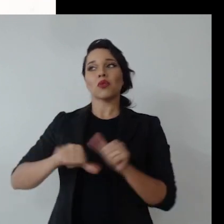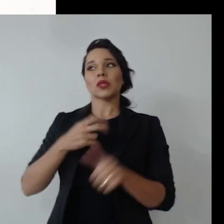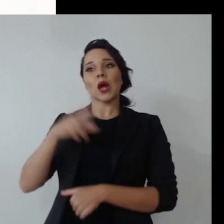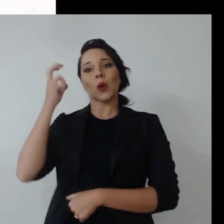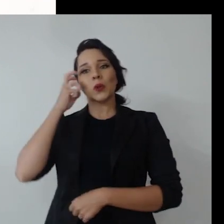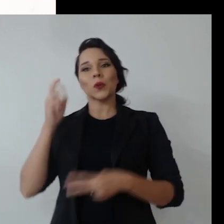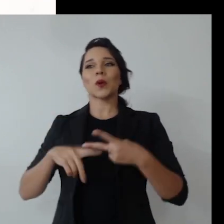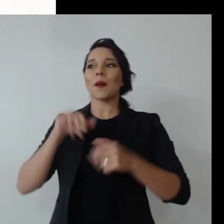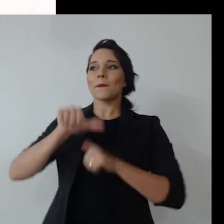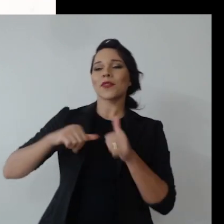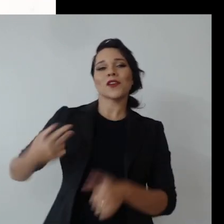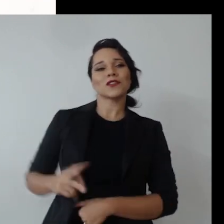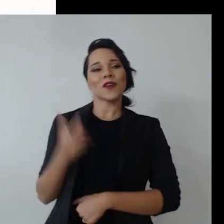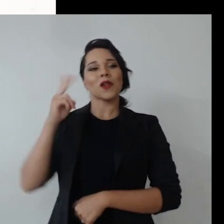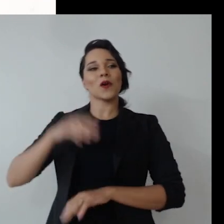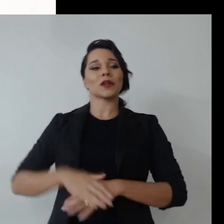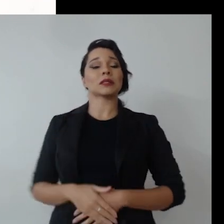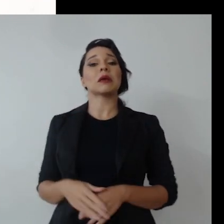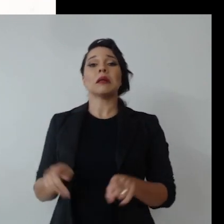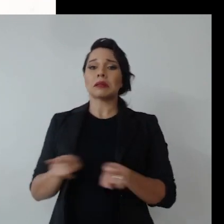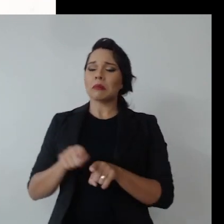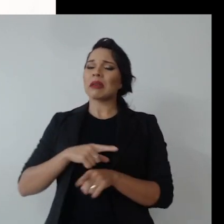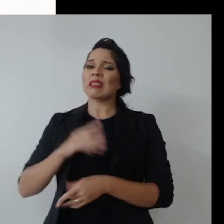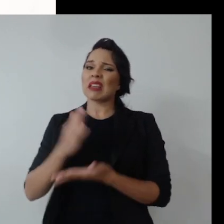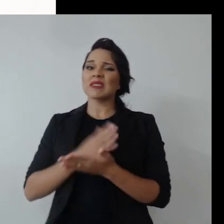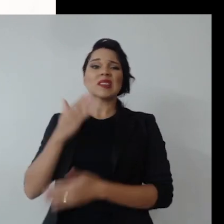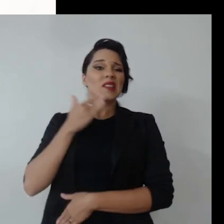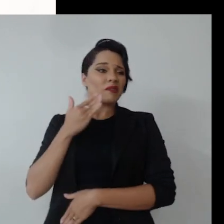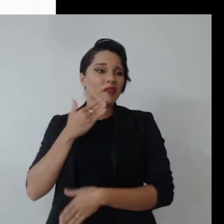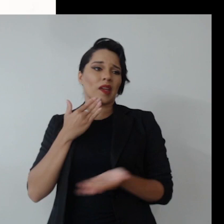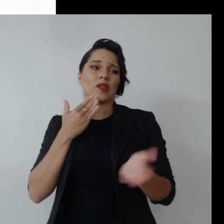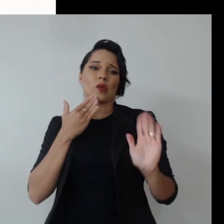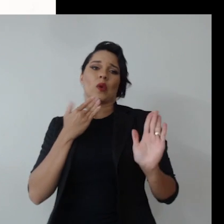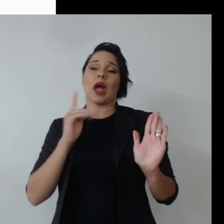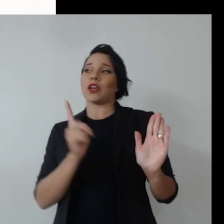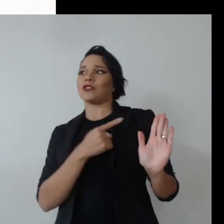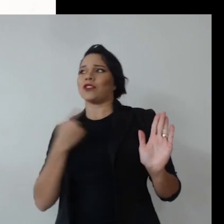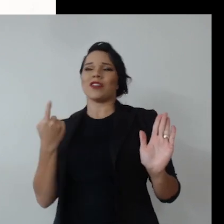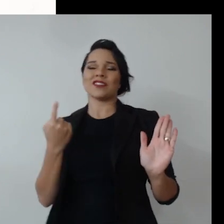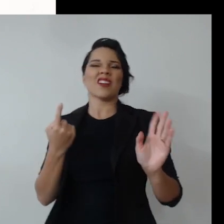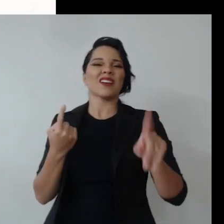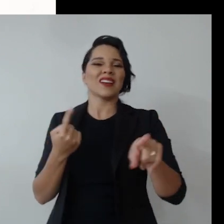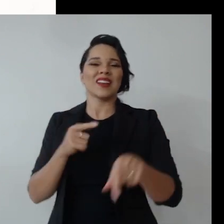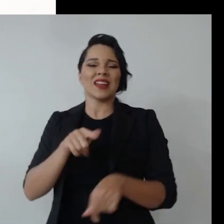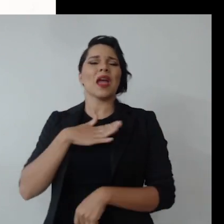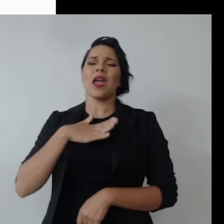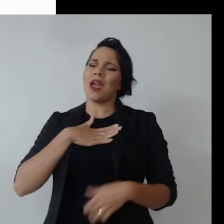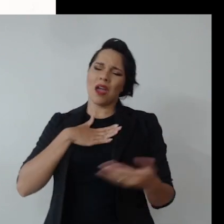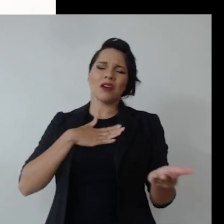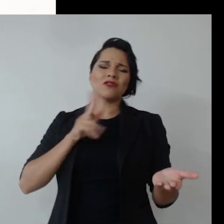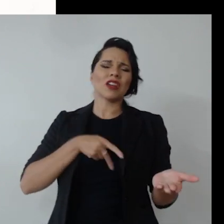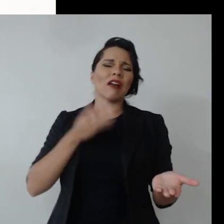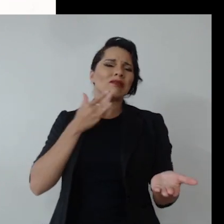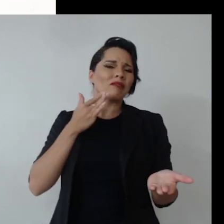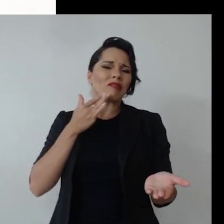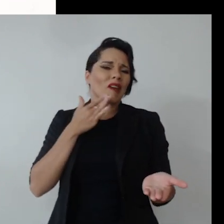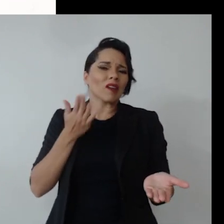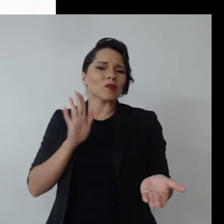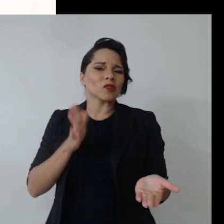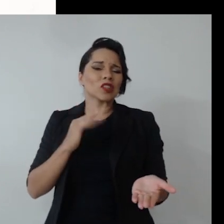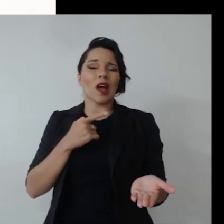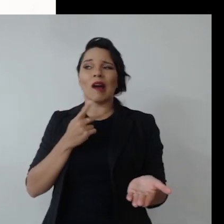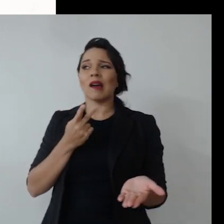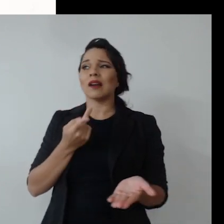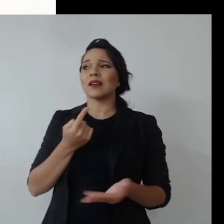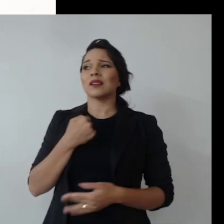cultura e valores. E a gente também tem um defeito. Quer dizer, eu não estou falando a gente, eu estou falando eu mesmo já tive esse defeito,